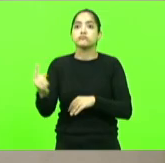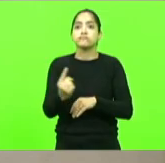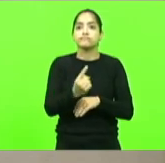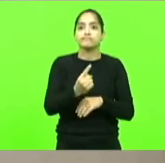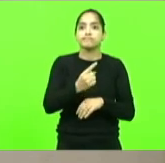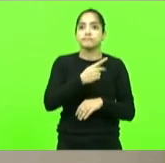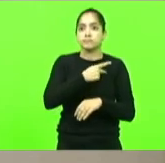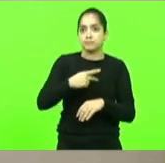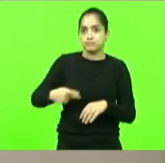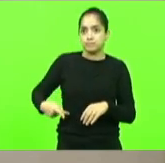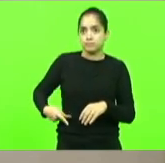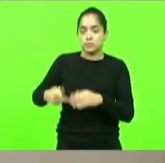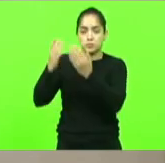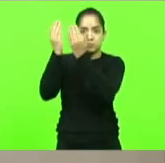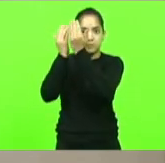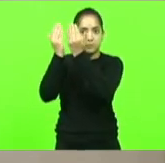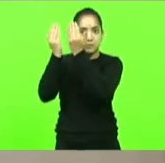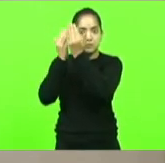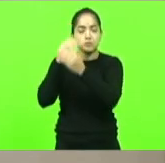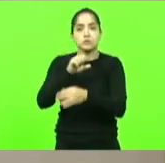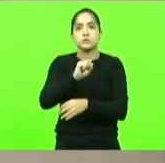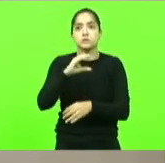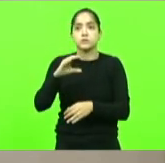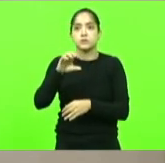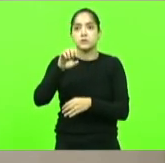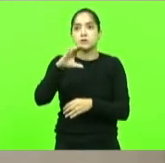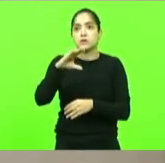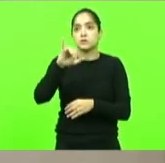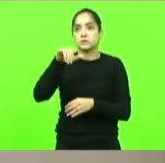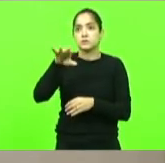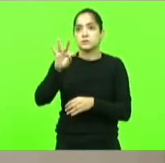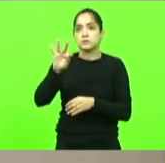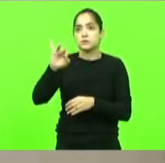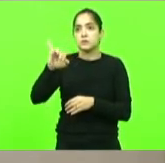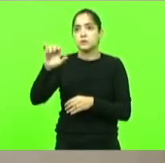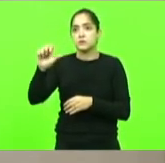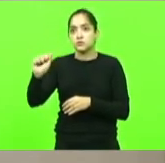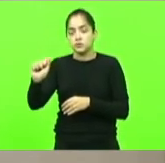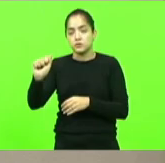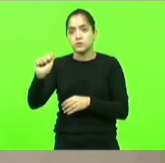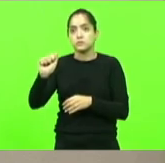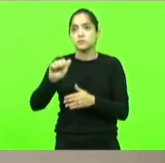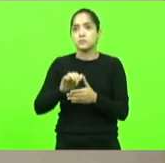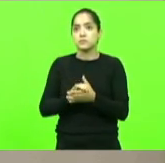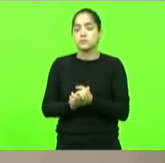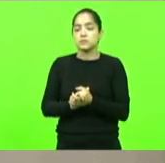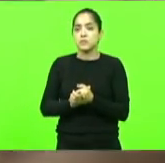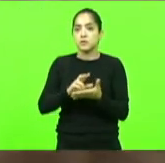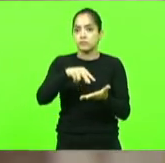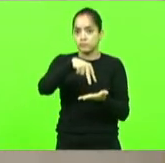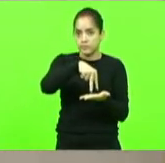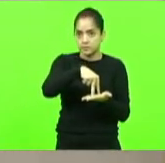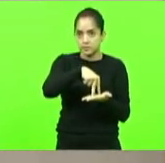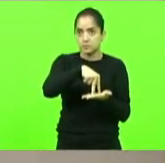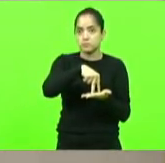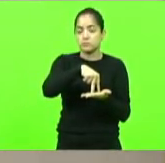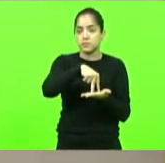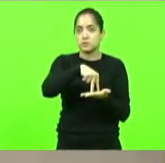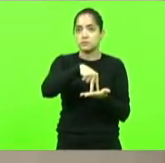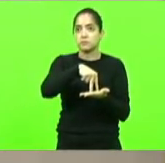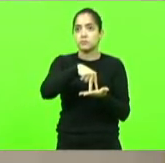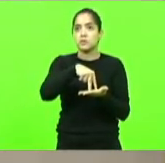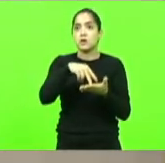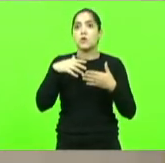regional de psicologia de Santa Catarina Cíntia Regina Bonatti Raich faça uso da palavra com a finalidade de